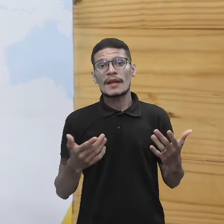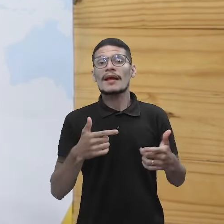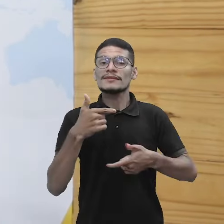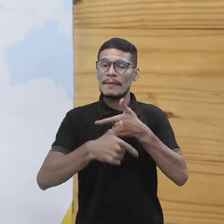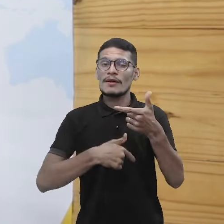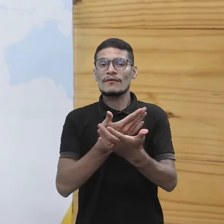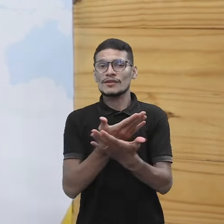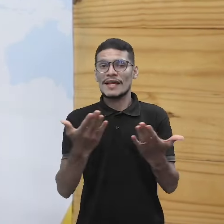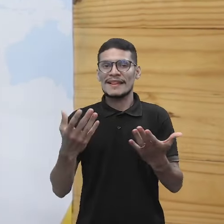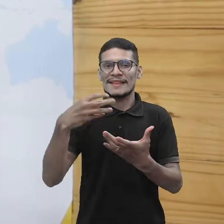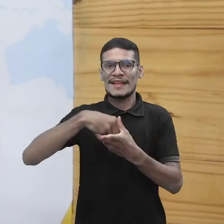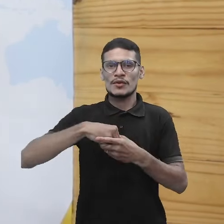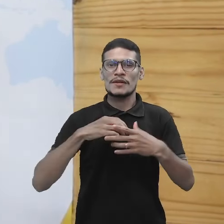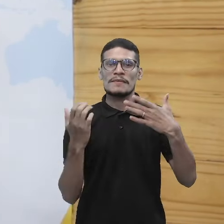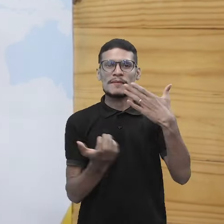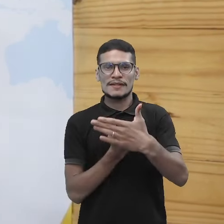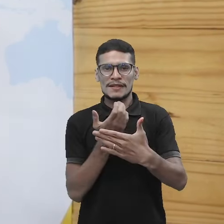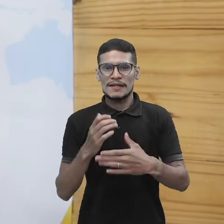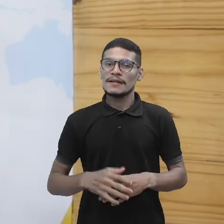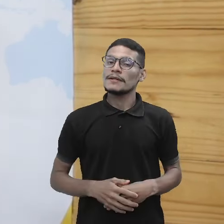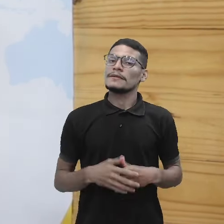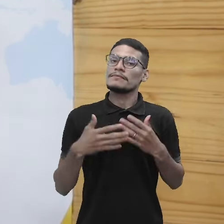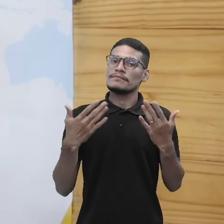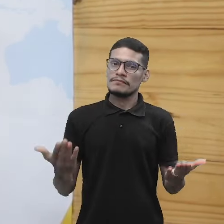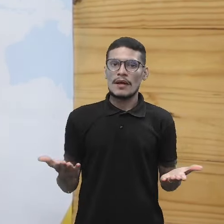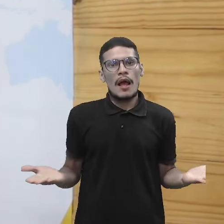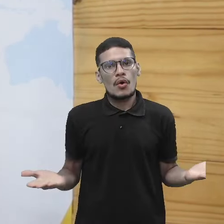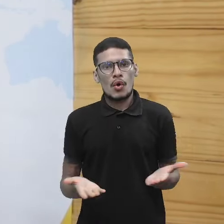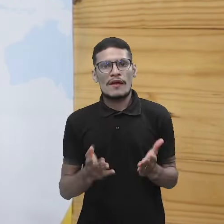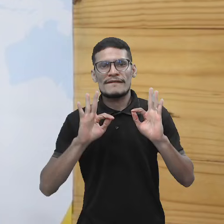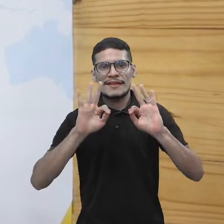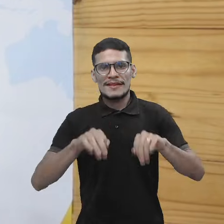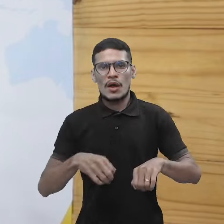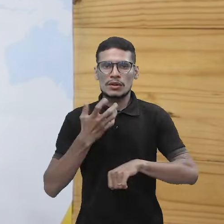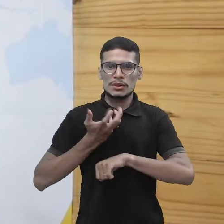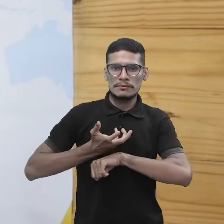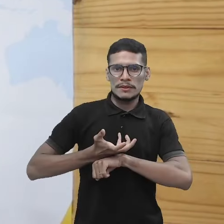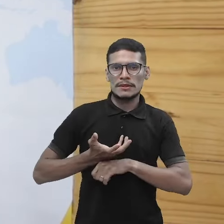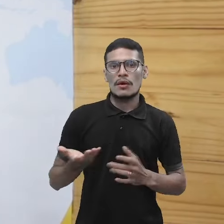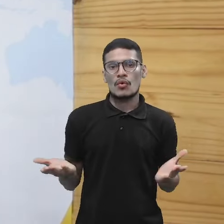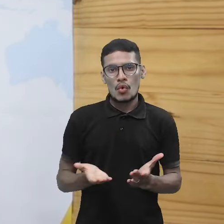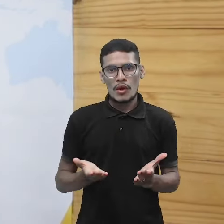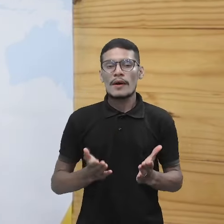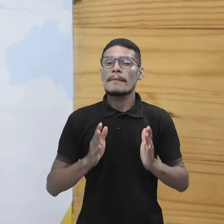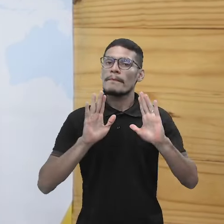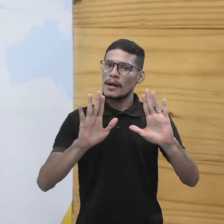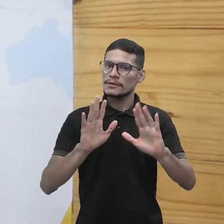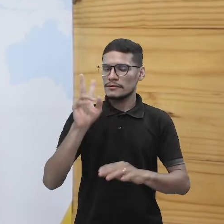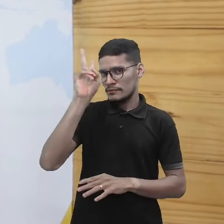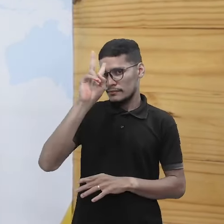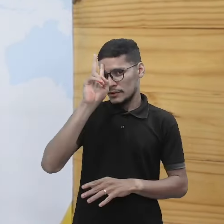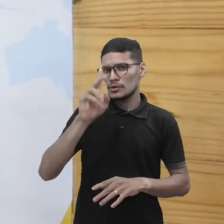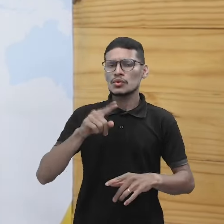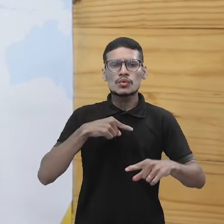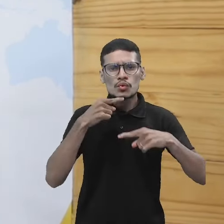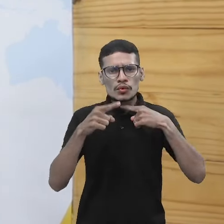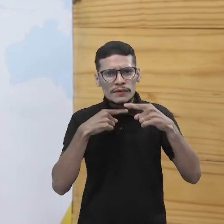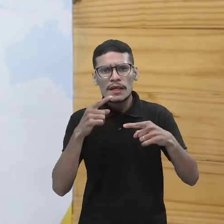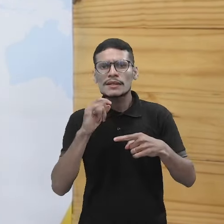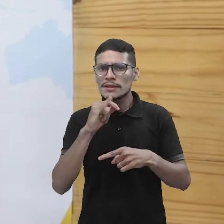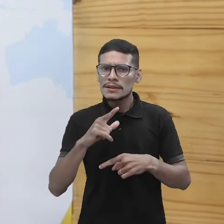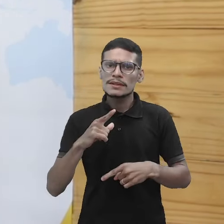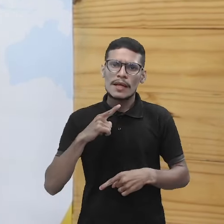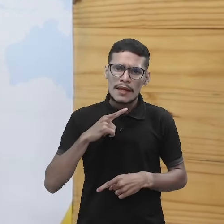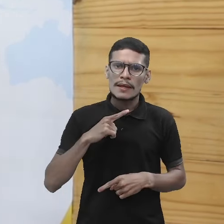de vocês dentro da empresa. Com isso, a gente vai chegando ao final da nossa disciplina, mas lembrando que qualquer dúvida que vocês tenham